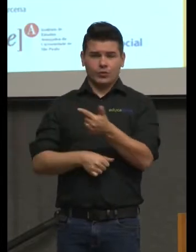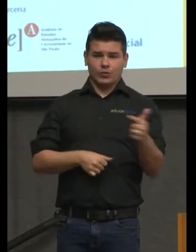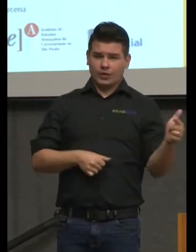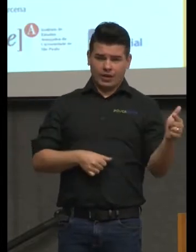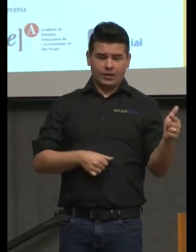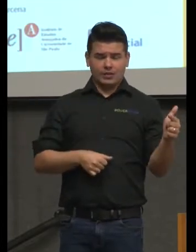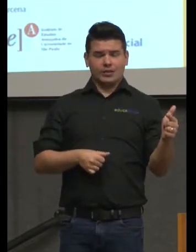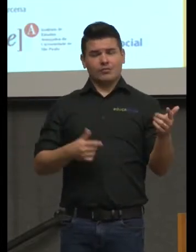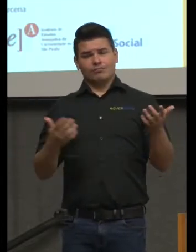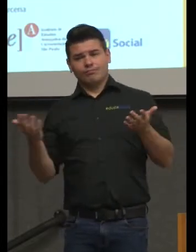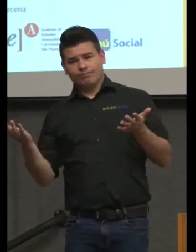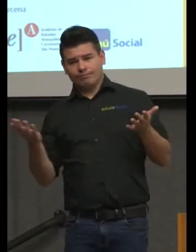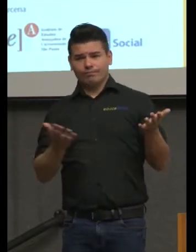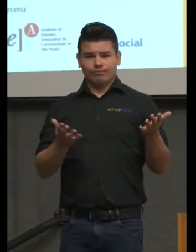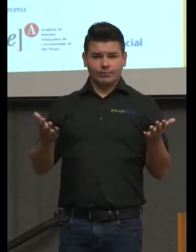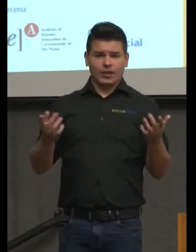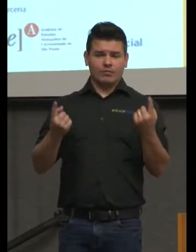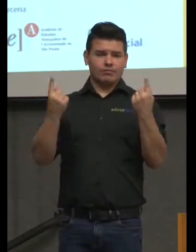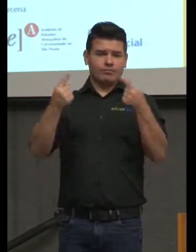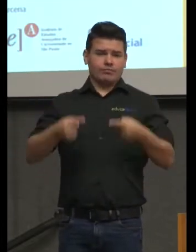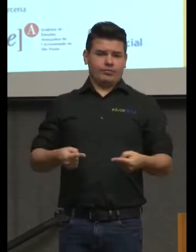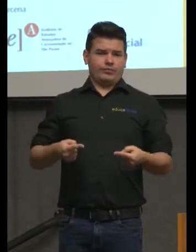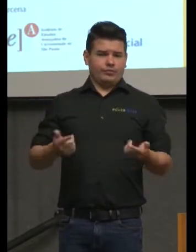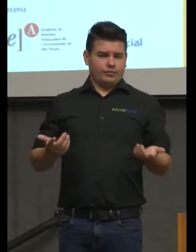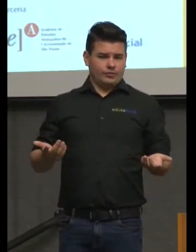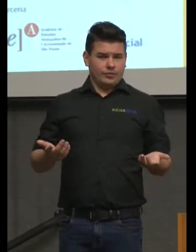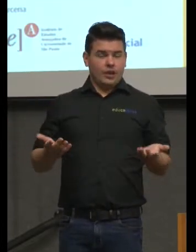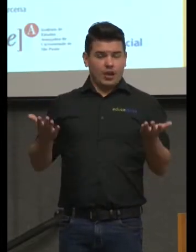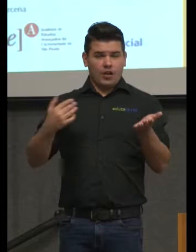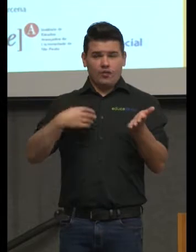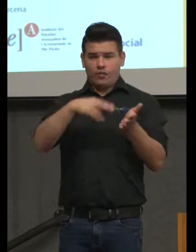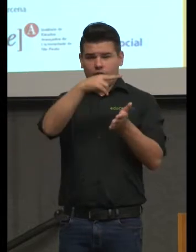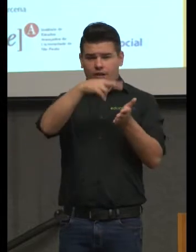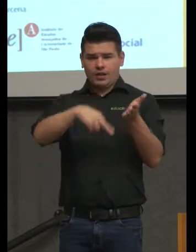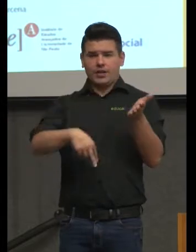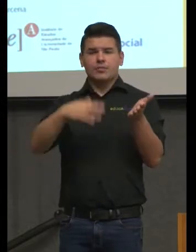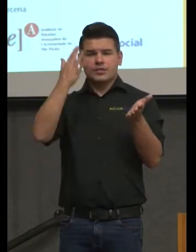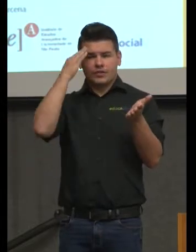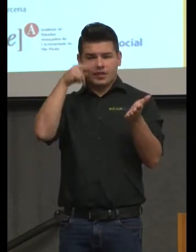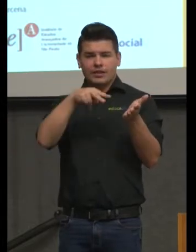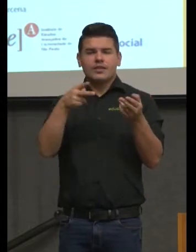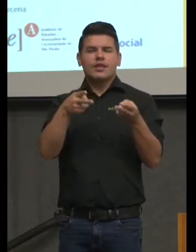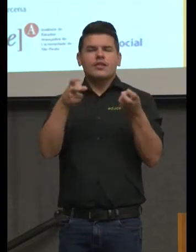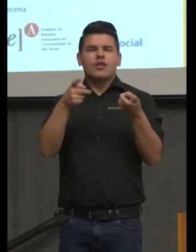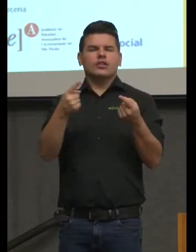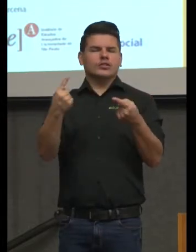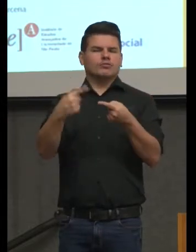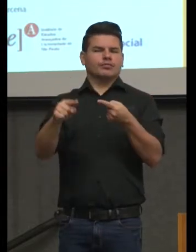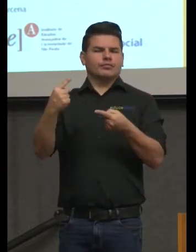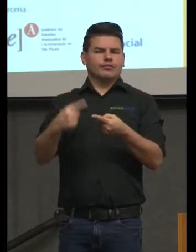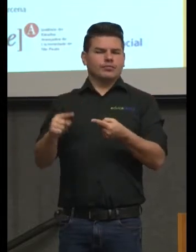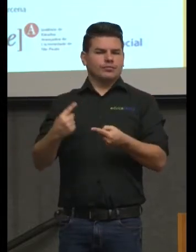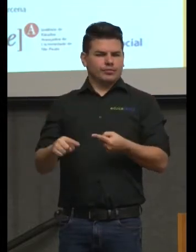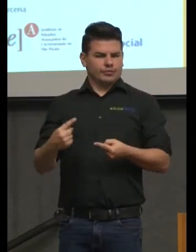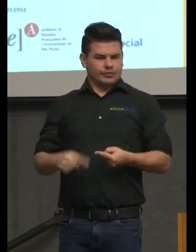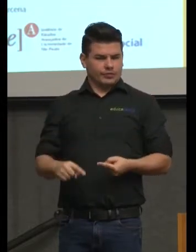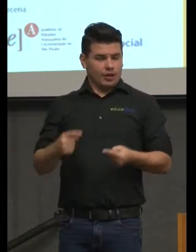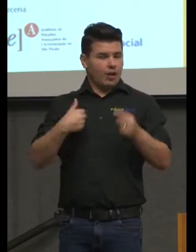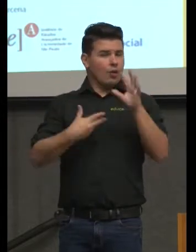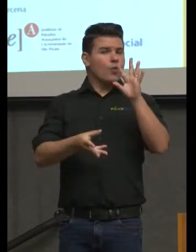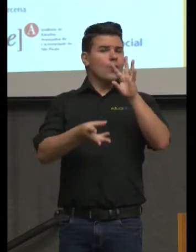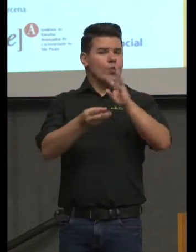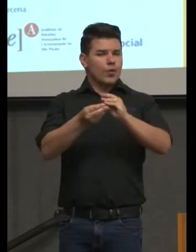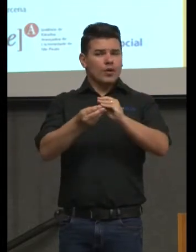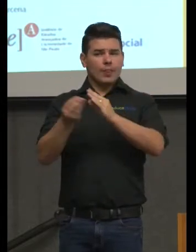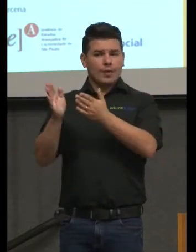contradição. Eu vou ler para ver as contradições em termos. Vou ler a síntese do que